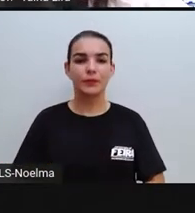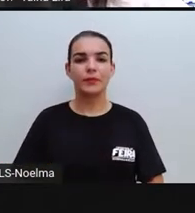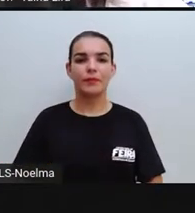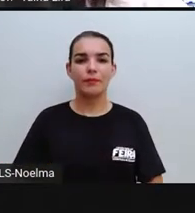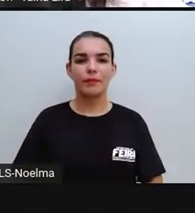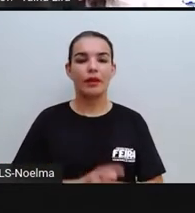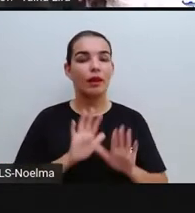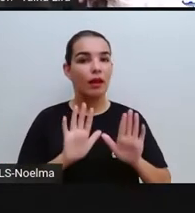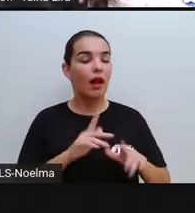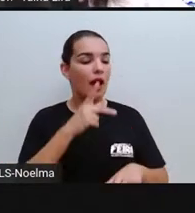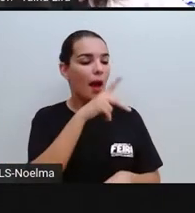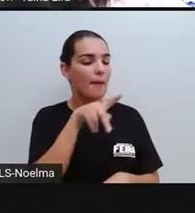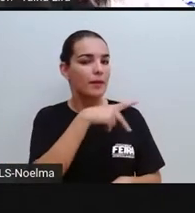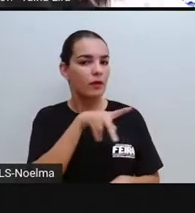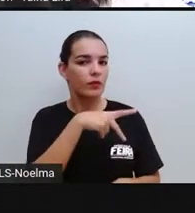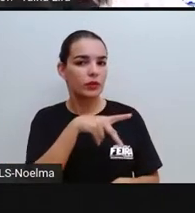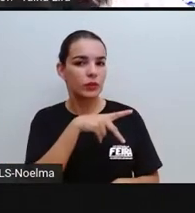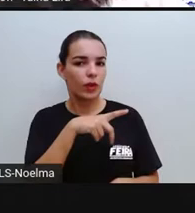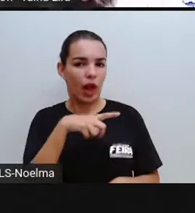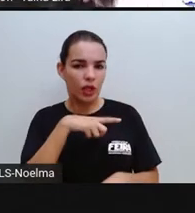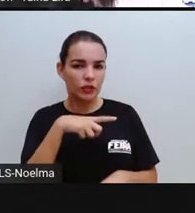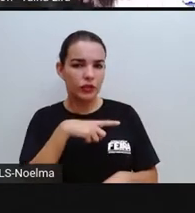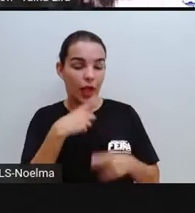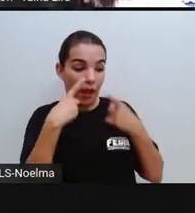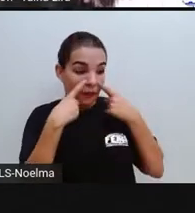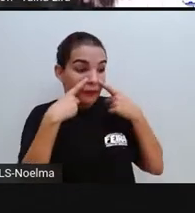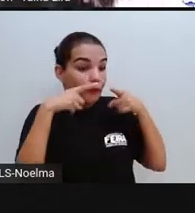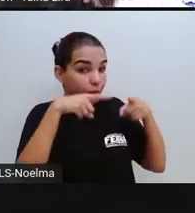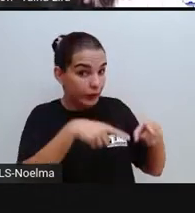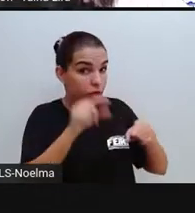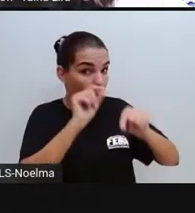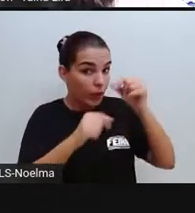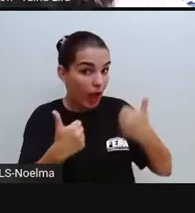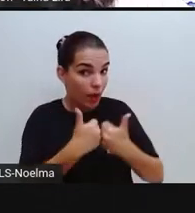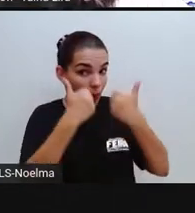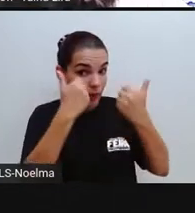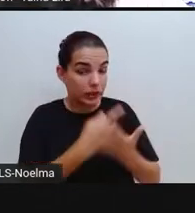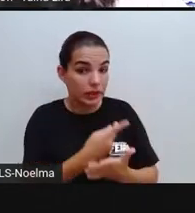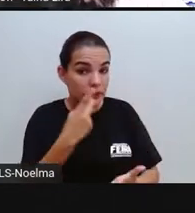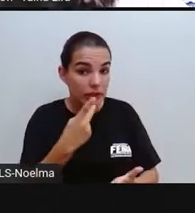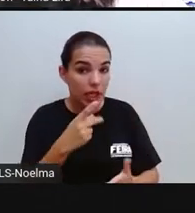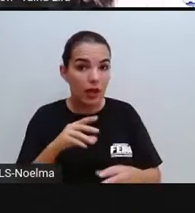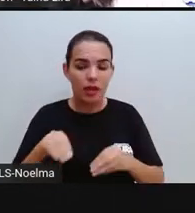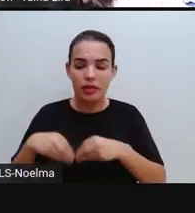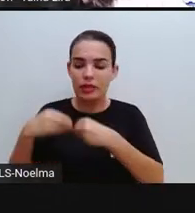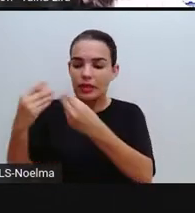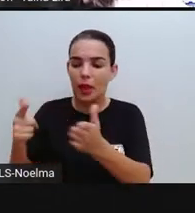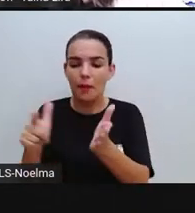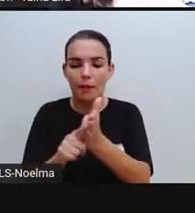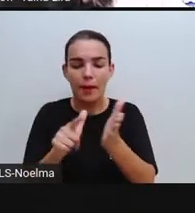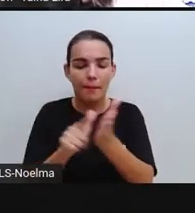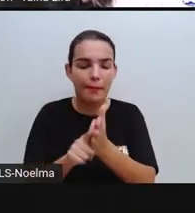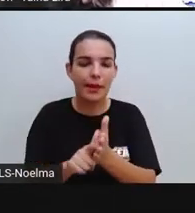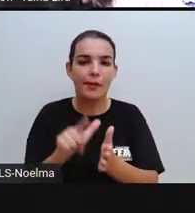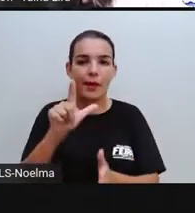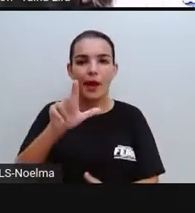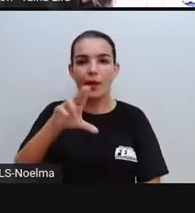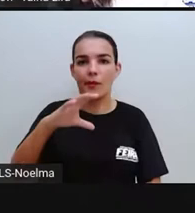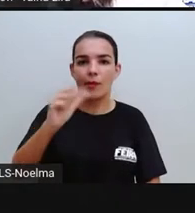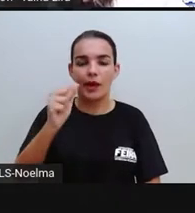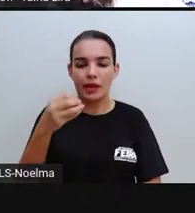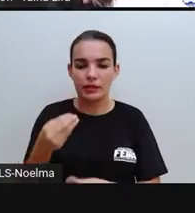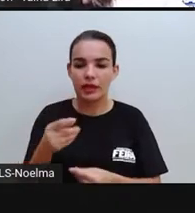A professora, que tinha presenciado tudo, entregou uma folha de papel a Lucas e pediu-lhe,